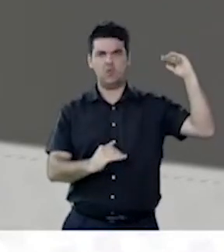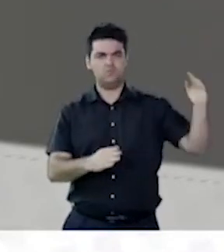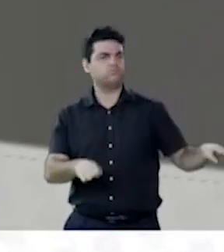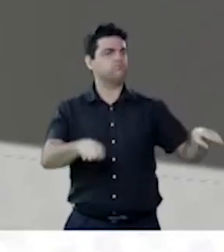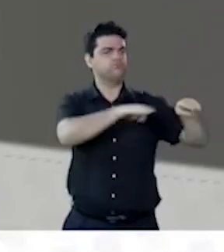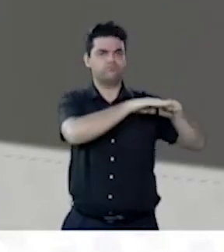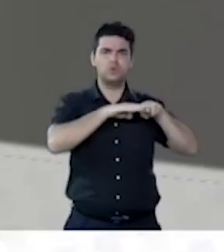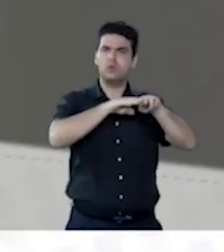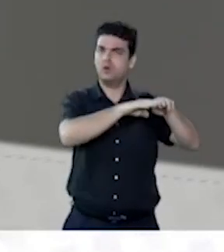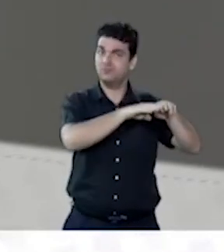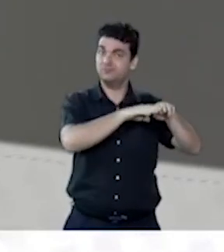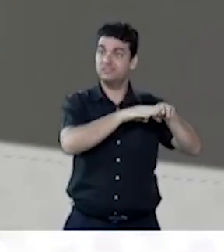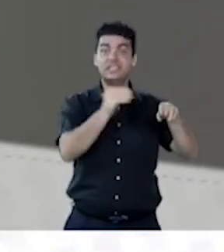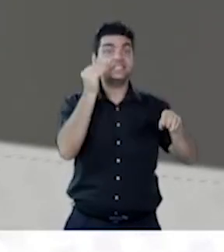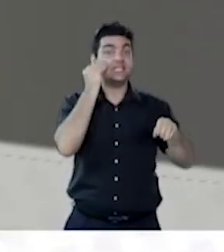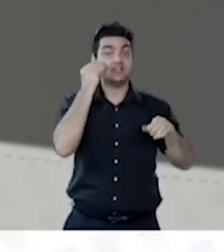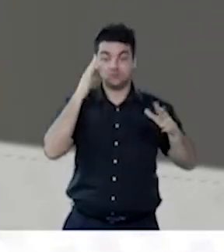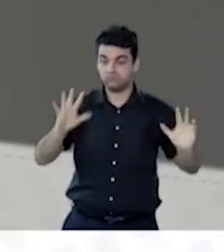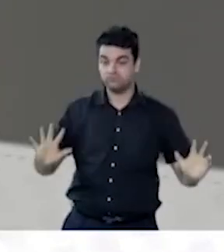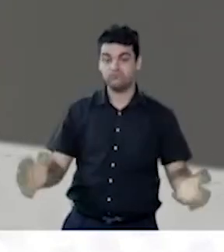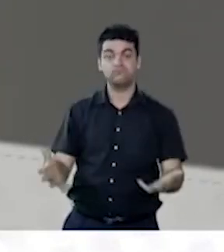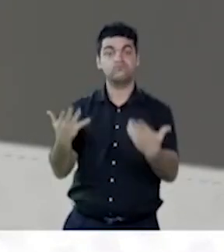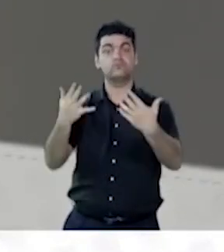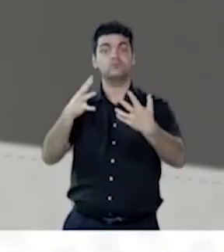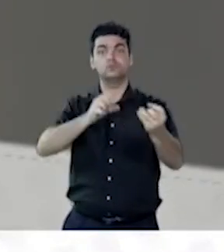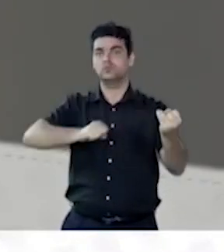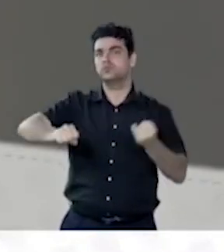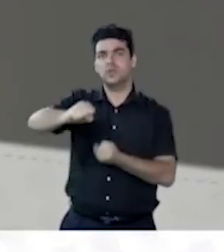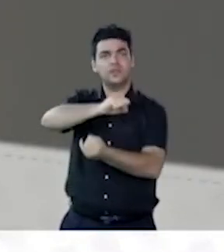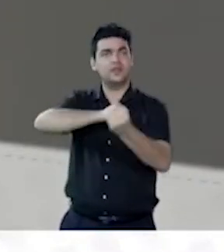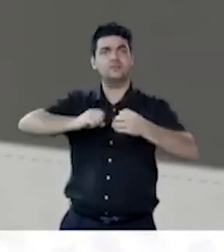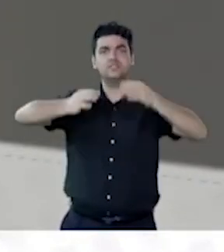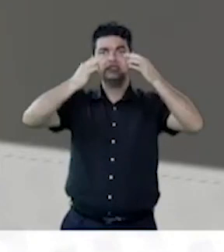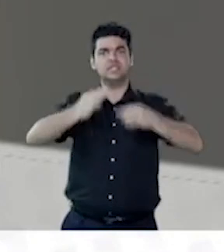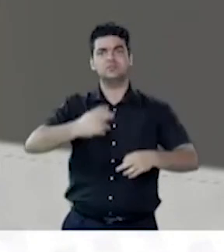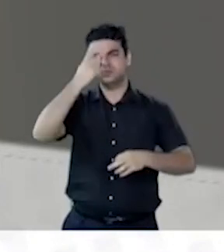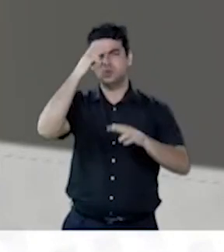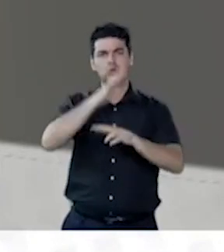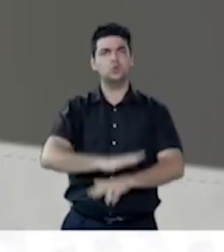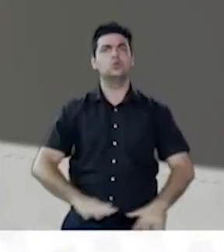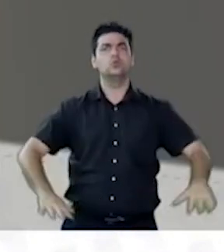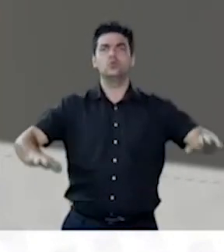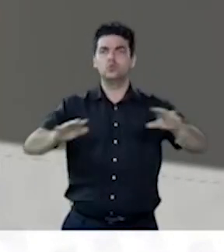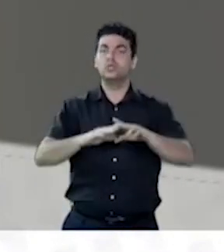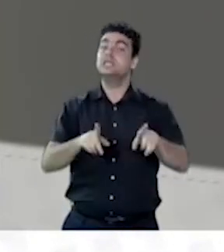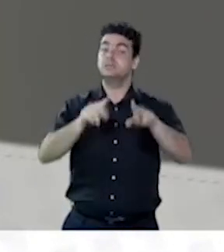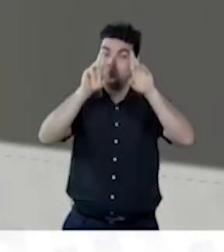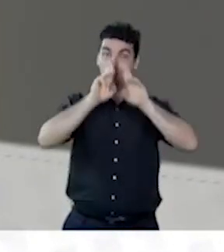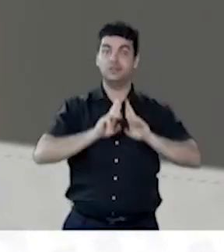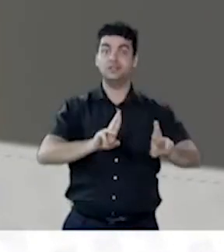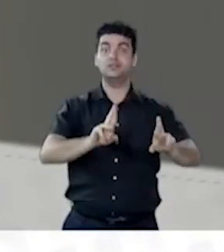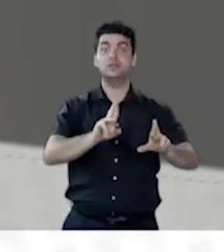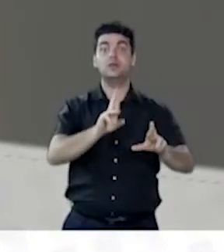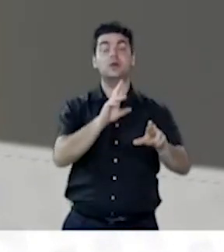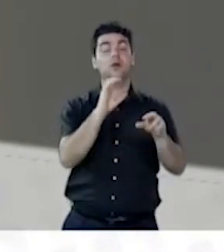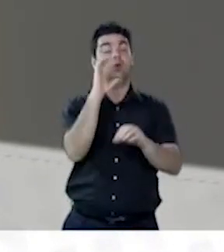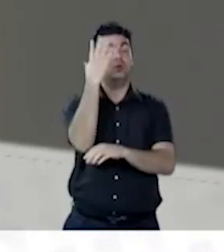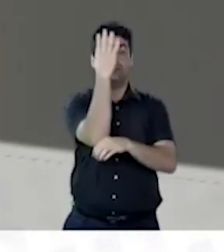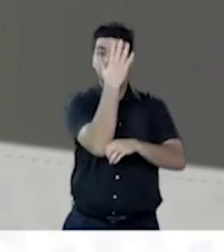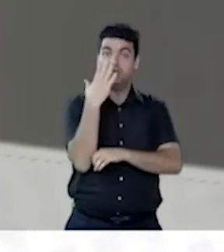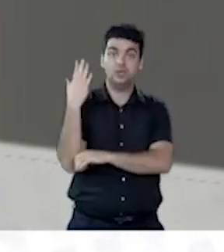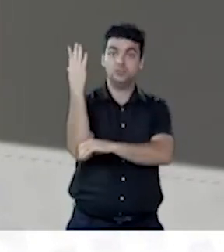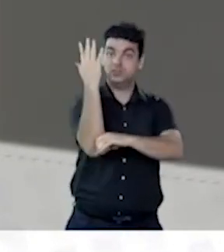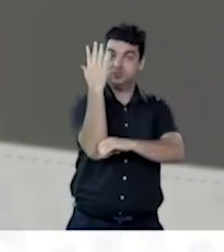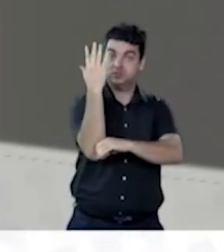promover desenvolvimento sustentável para todos com respeito ao meio ambiente,